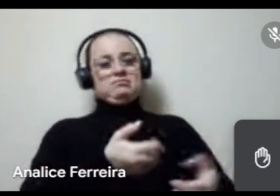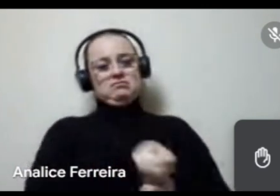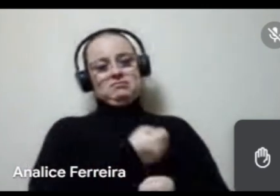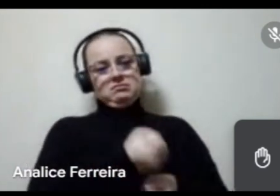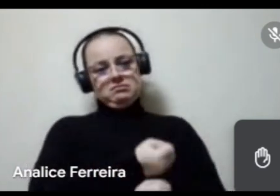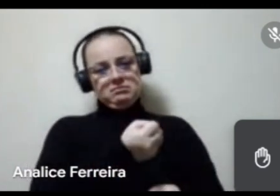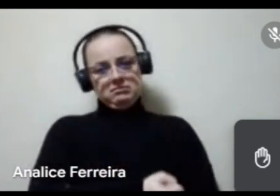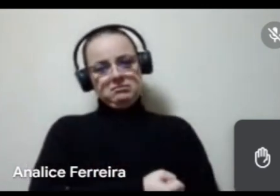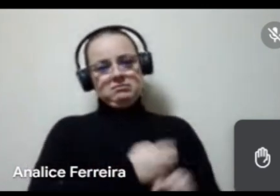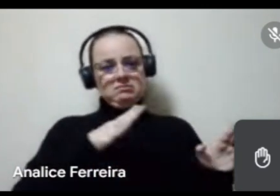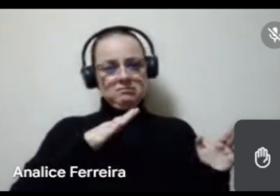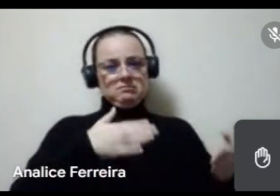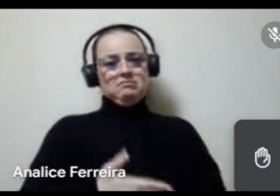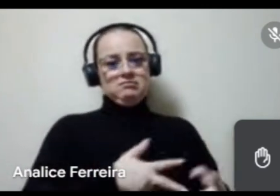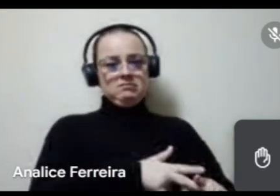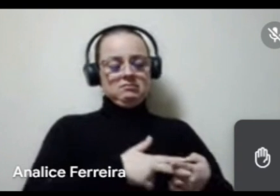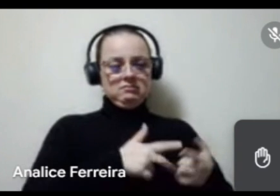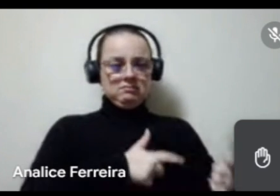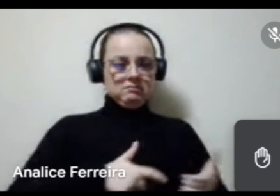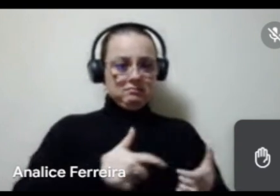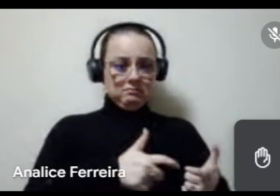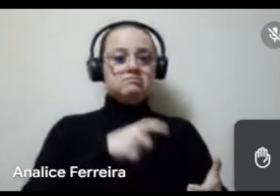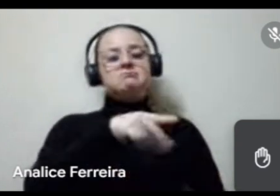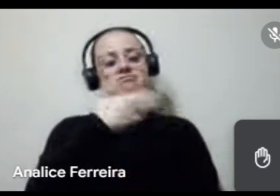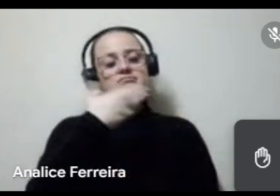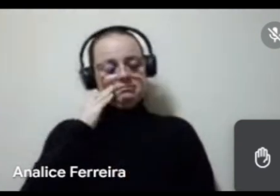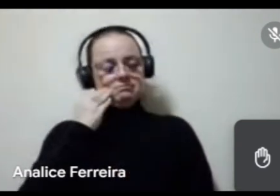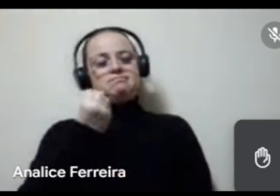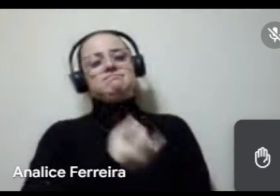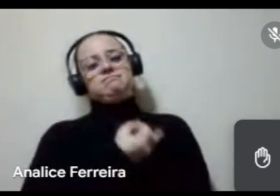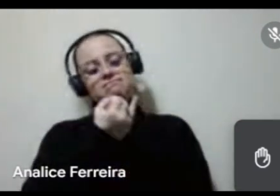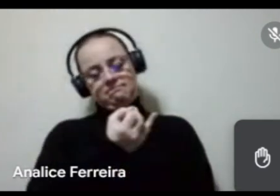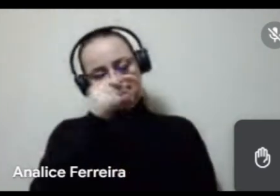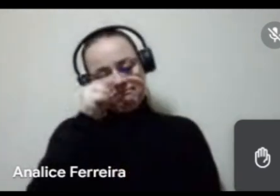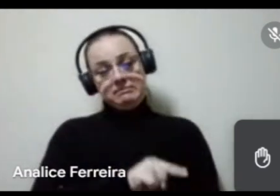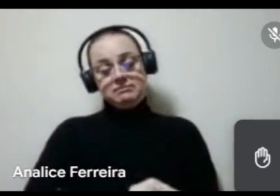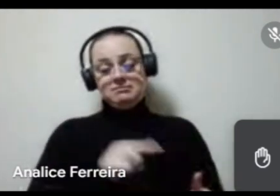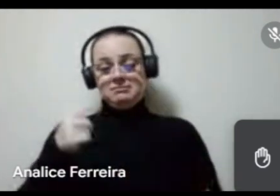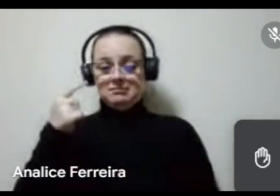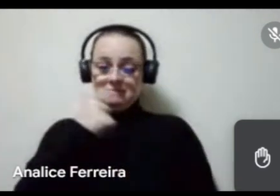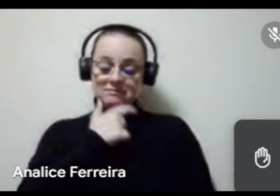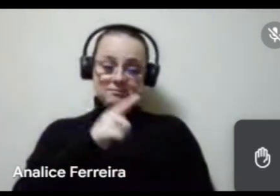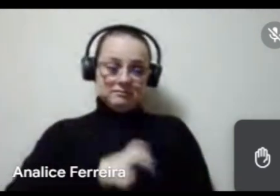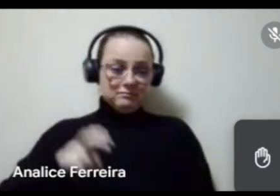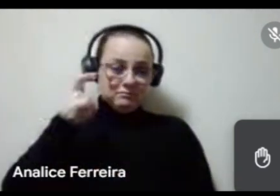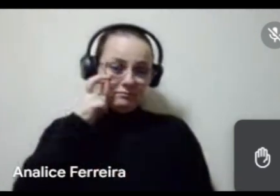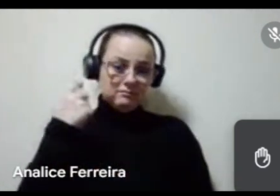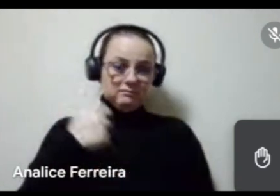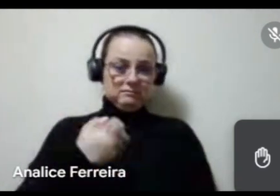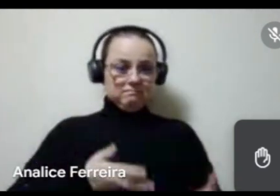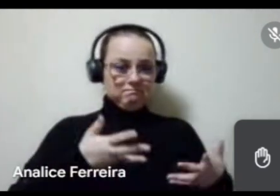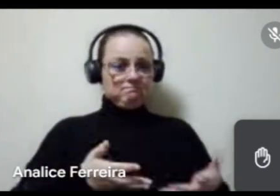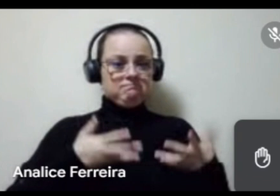seja destinado para manutenção de espaços, embora entenda muito a importância disso, mas acho que no momento a cultura está precisando de